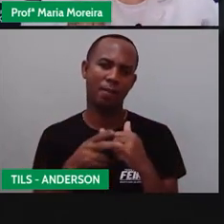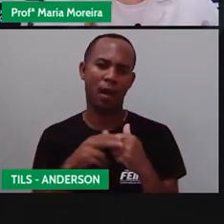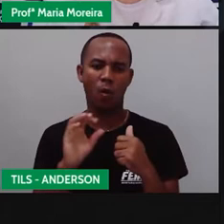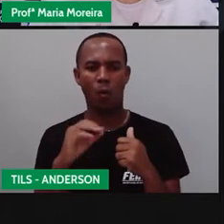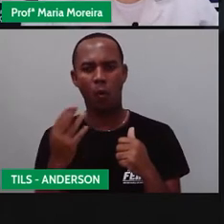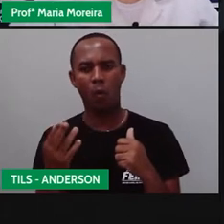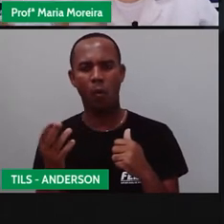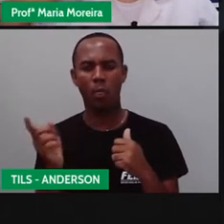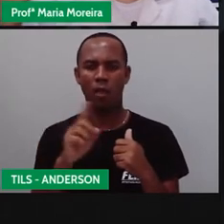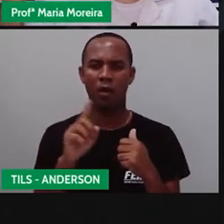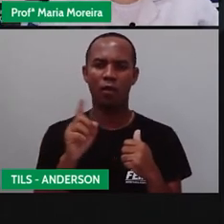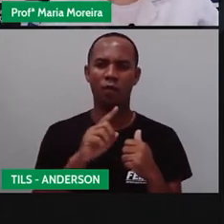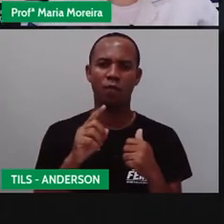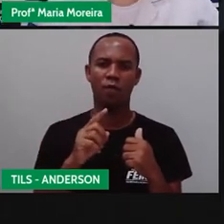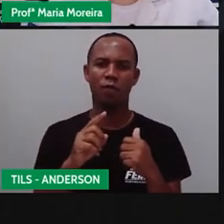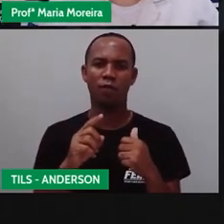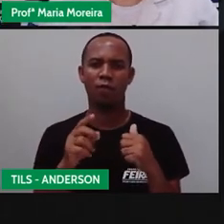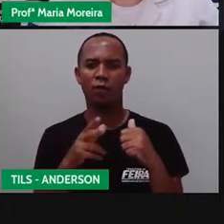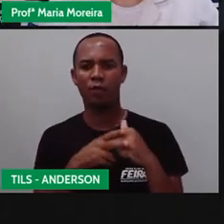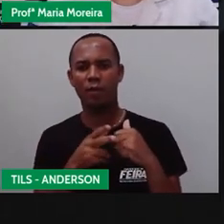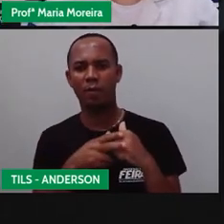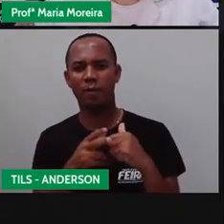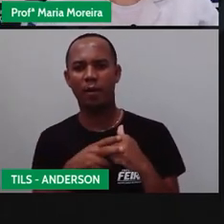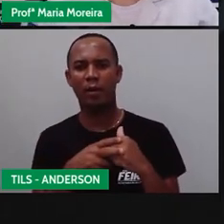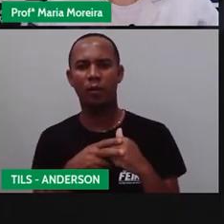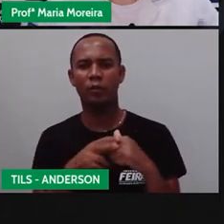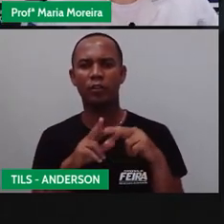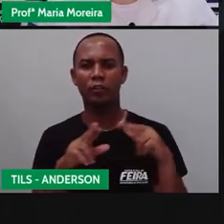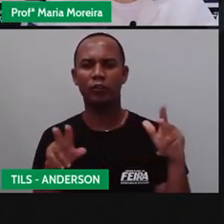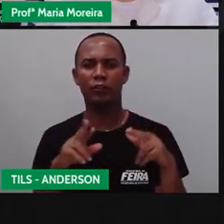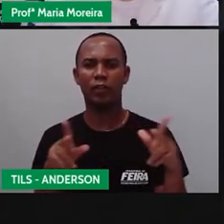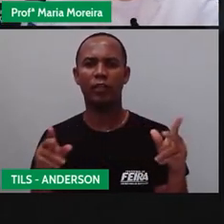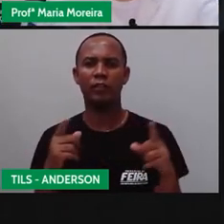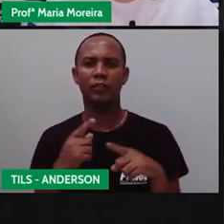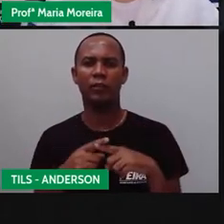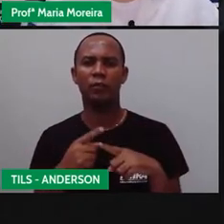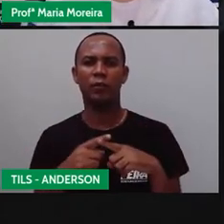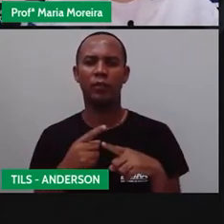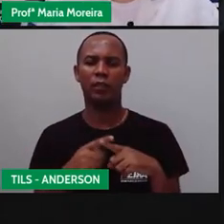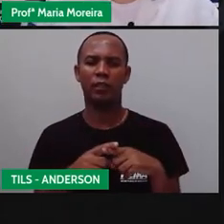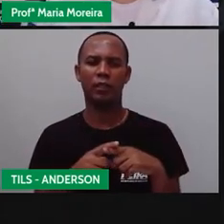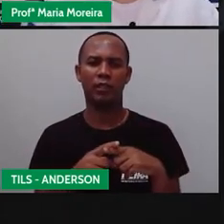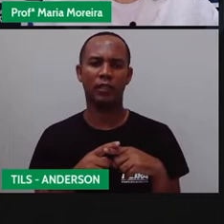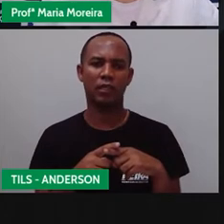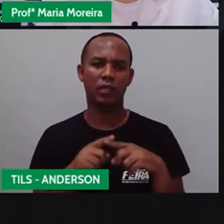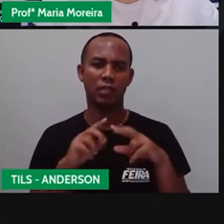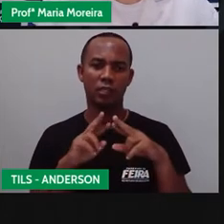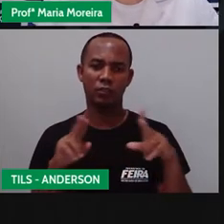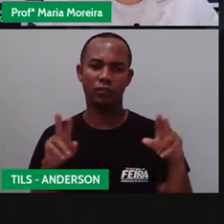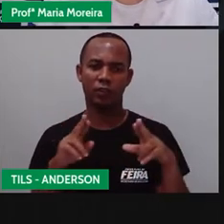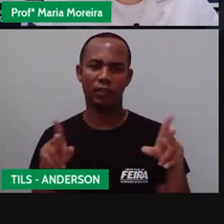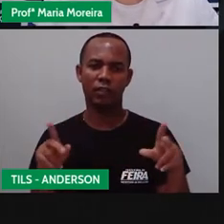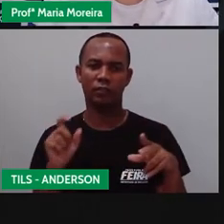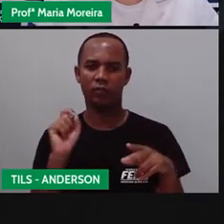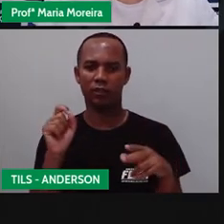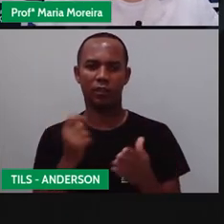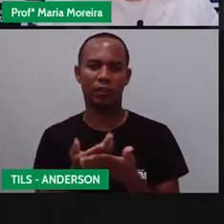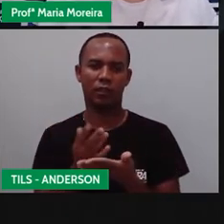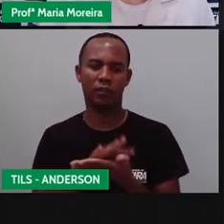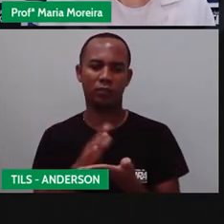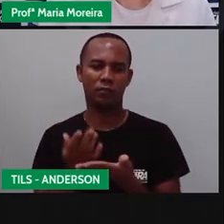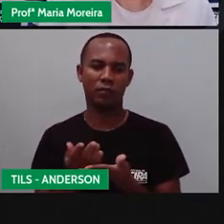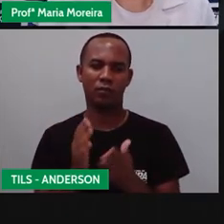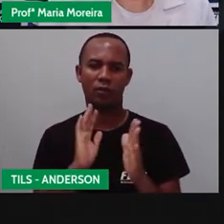A diferença é que a minha é muito mais verbal do que não verbal. E a de Anderson é justamente o contrário. Porque ele está fazendo a tradução para Libras.